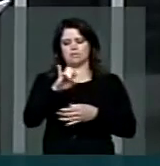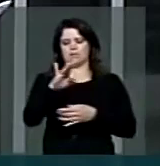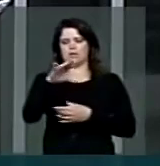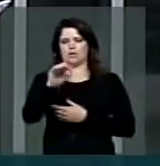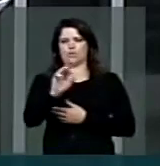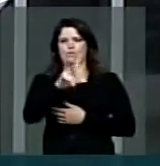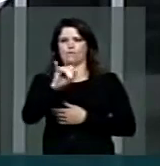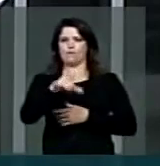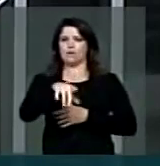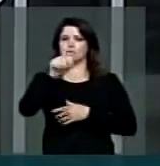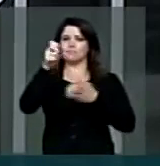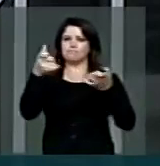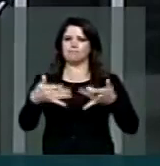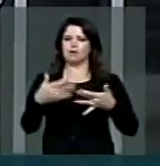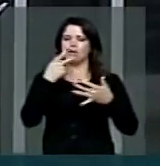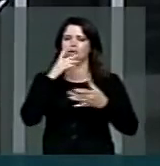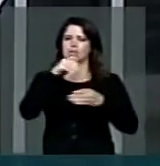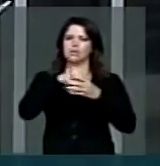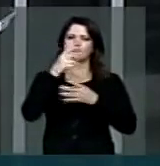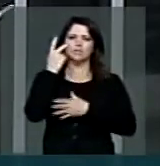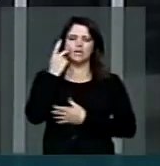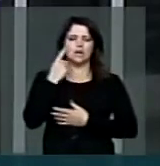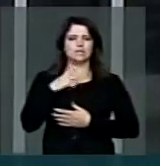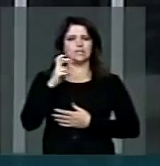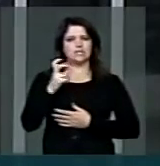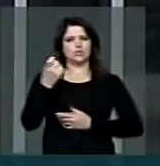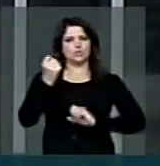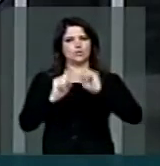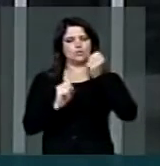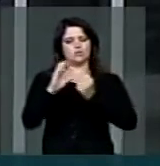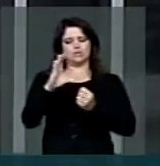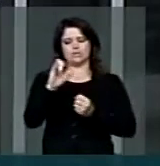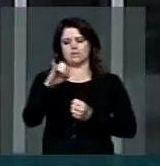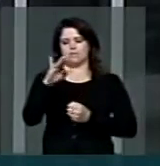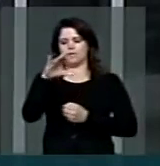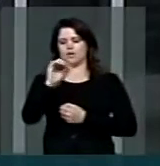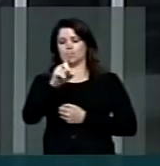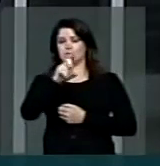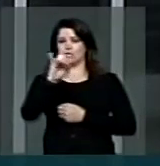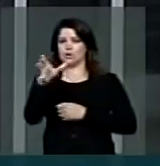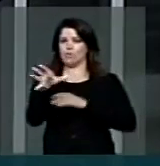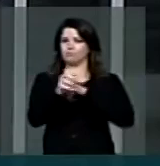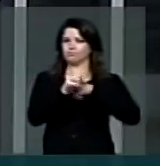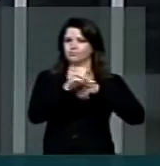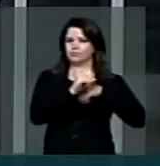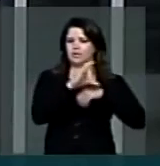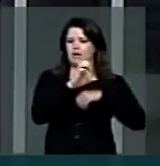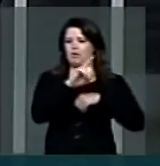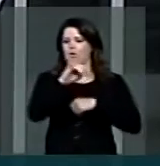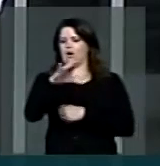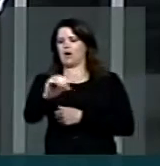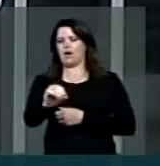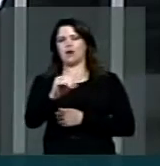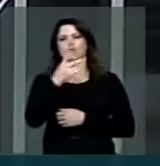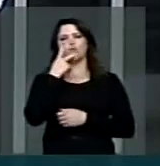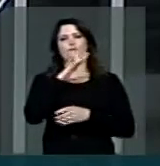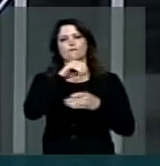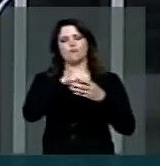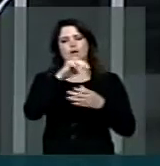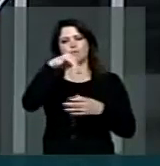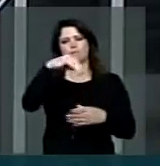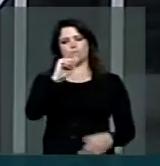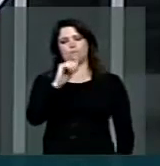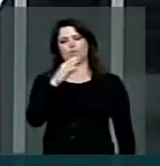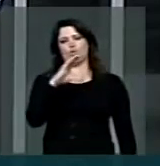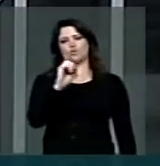Destaco aqui, existindo no Ceará, cinco indústrias de cimento, que se abastece com o calcário, o INC, em Mossoró,